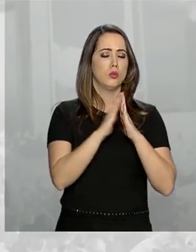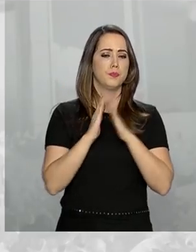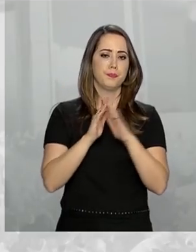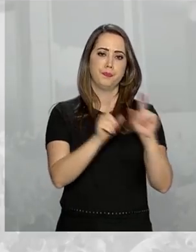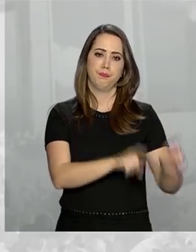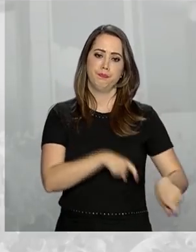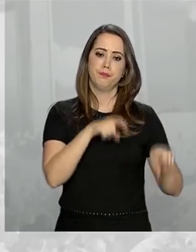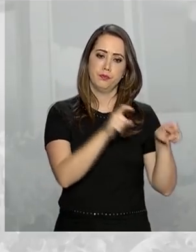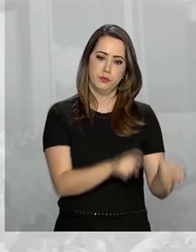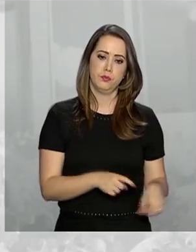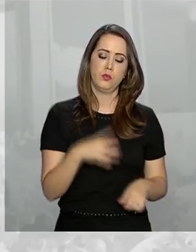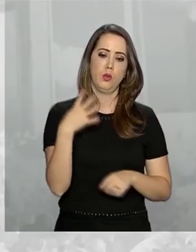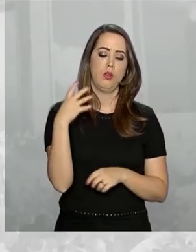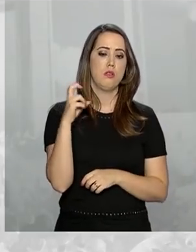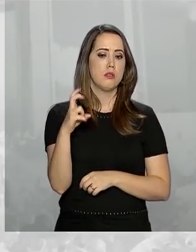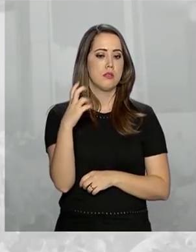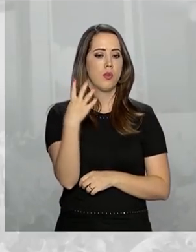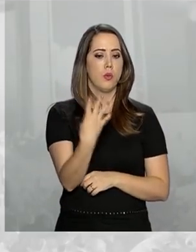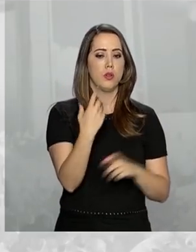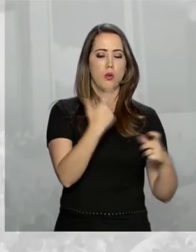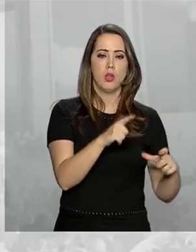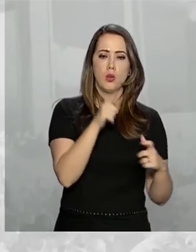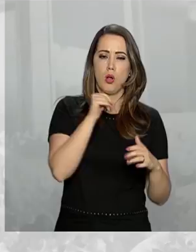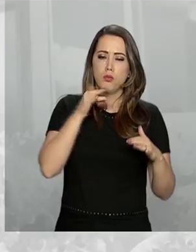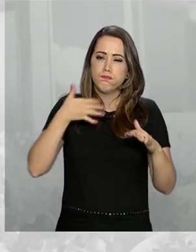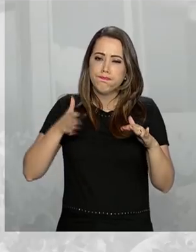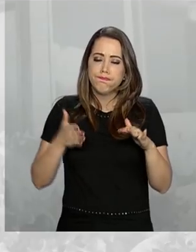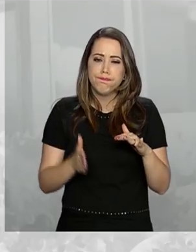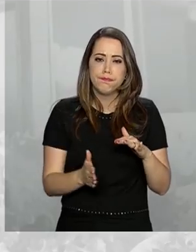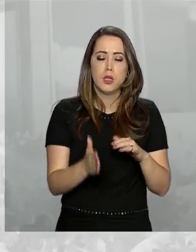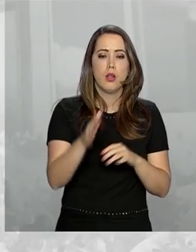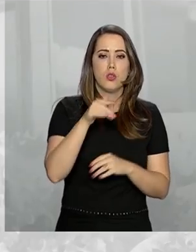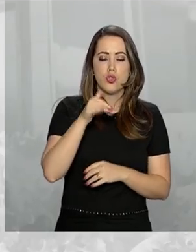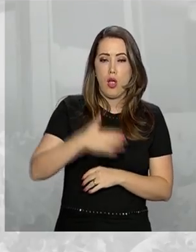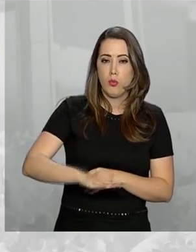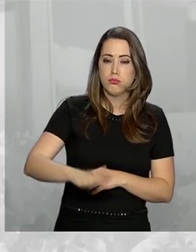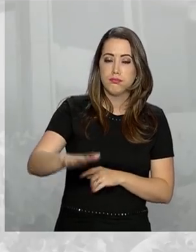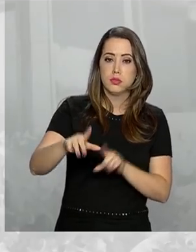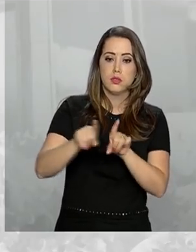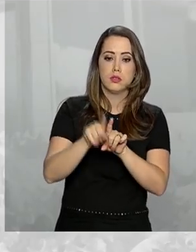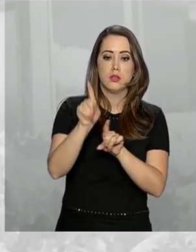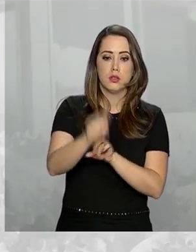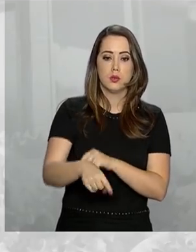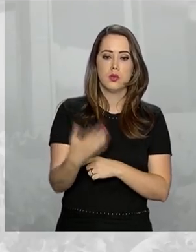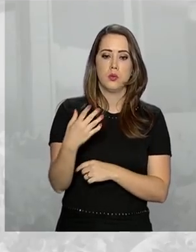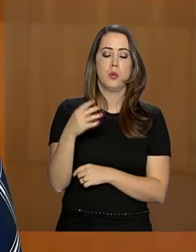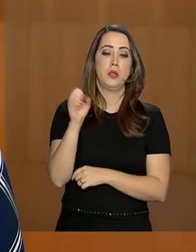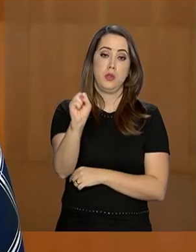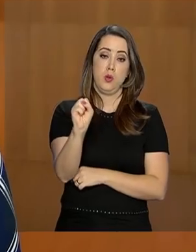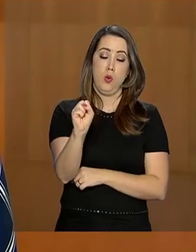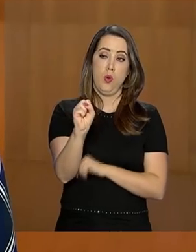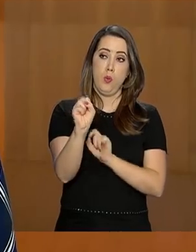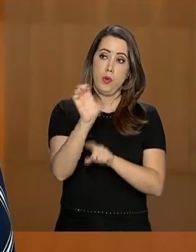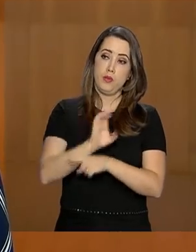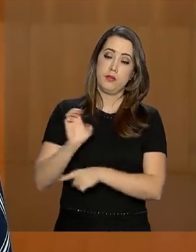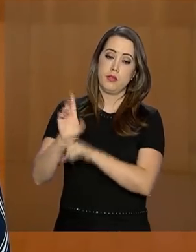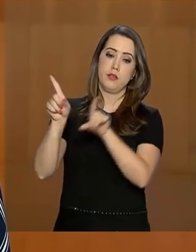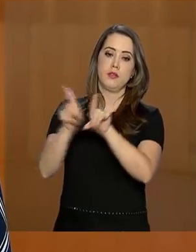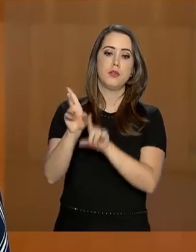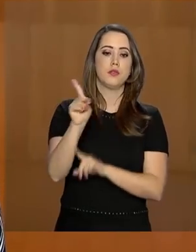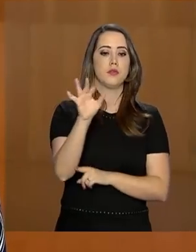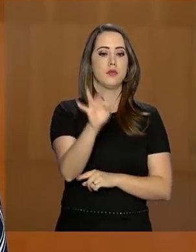distribuídas em 54 bacias hidrográficas em 8 estados e no Distrito Federal. O Paisagens